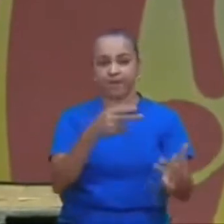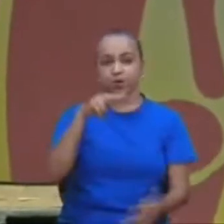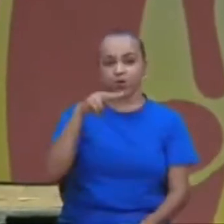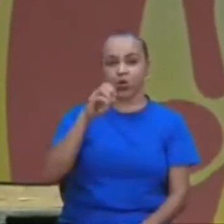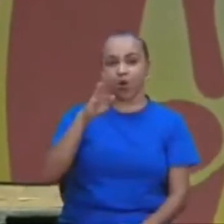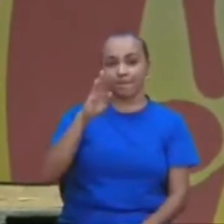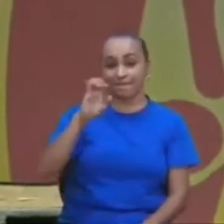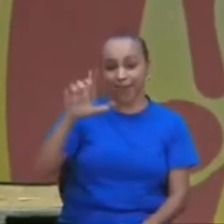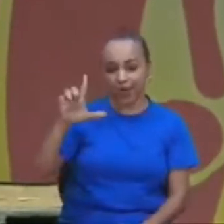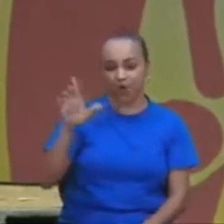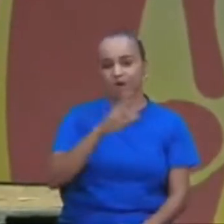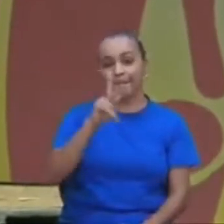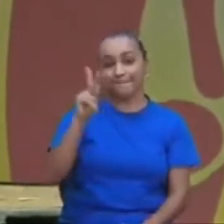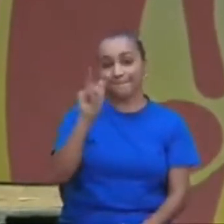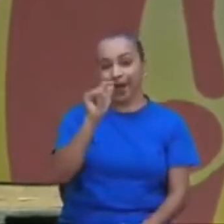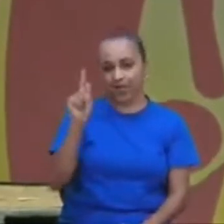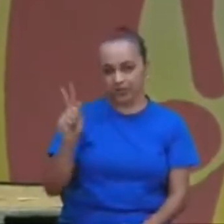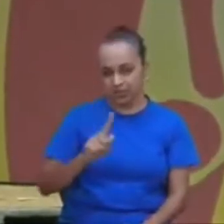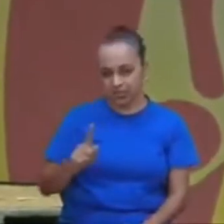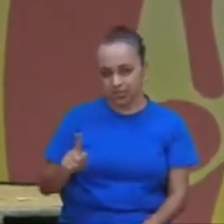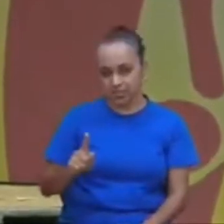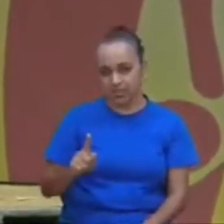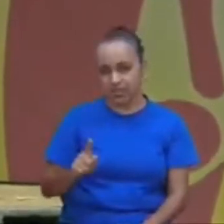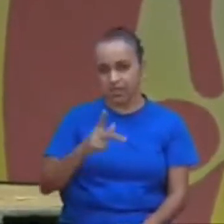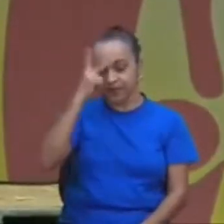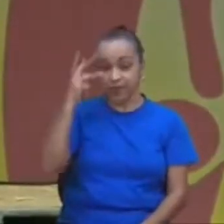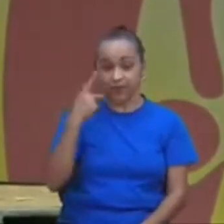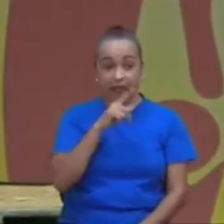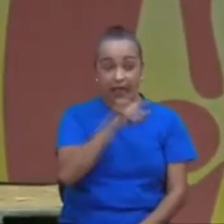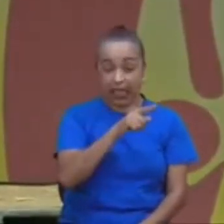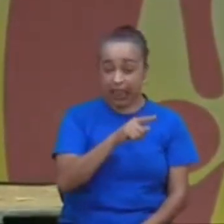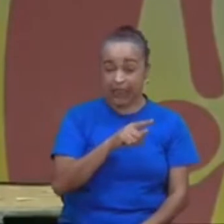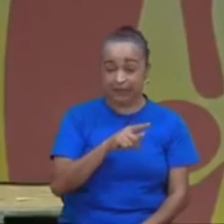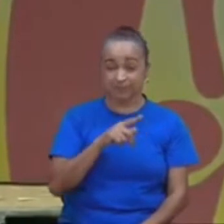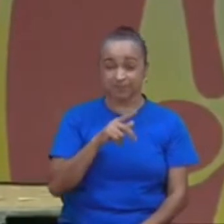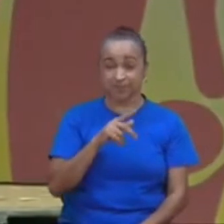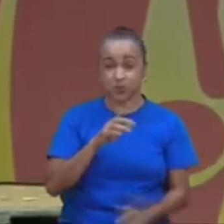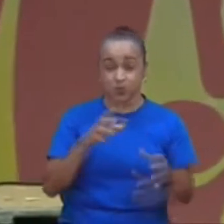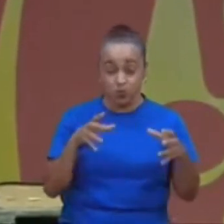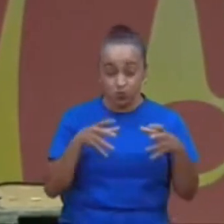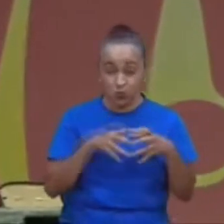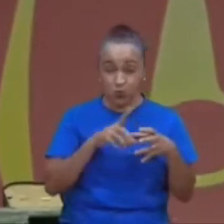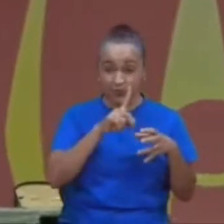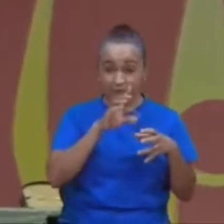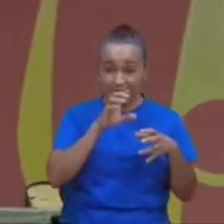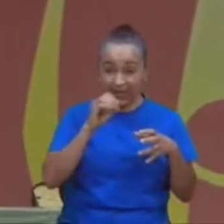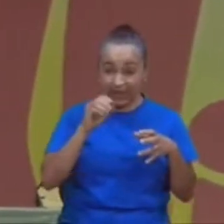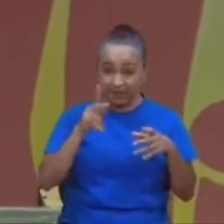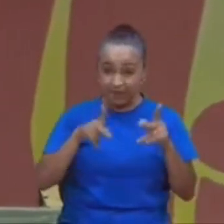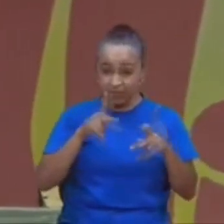E foi considerada como uma das 100 pessoas mais influentes do mundo pela revista Time.